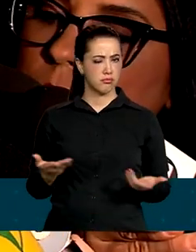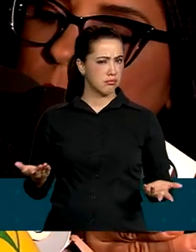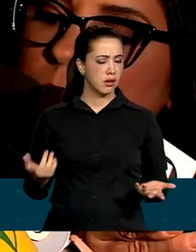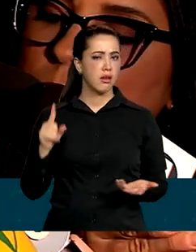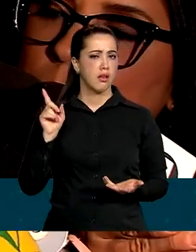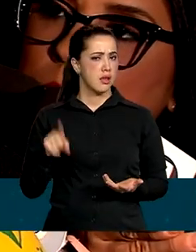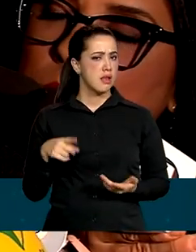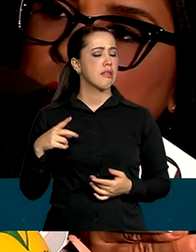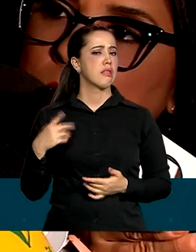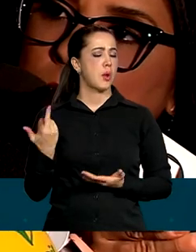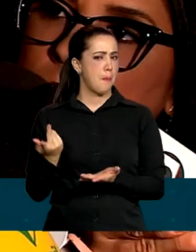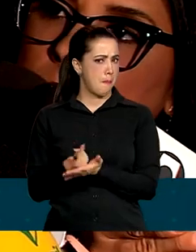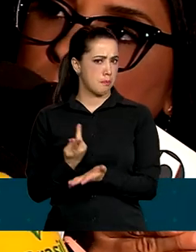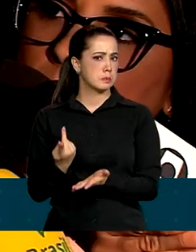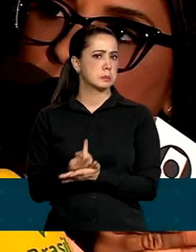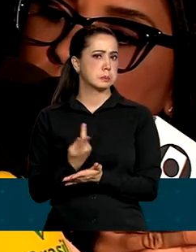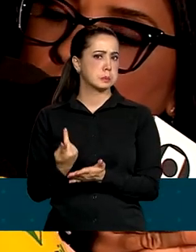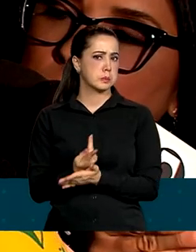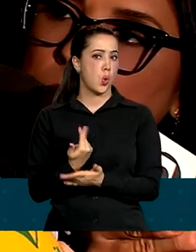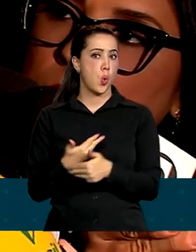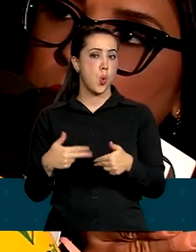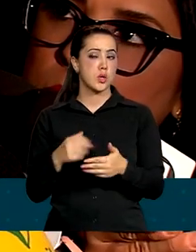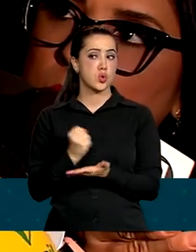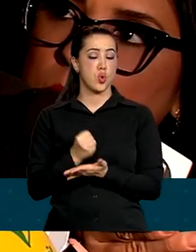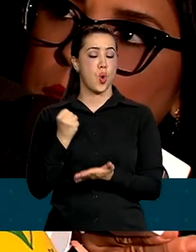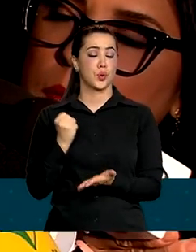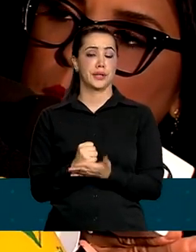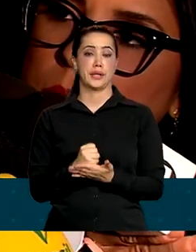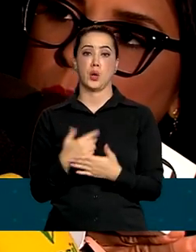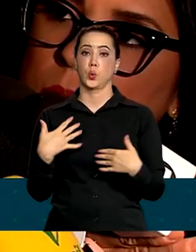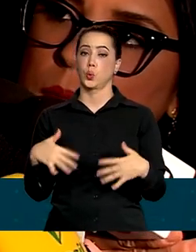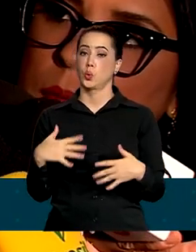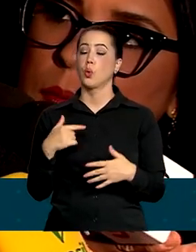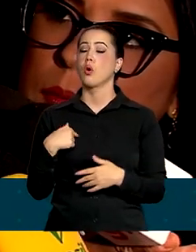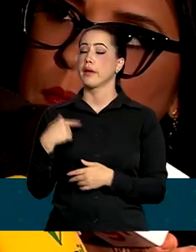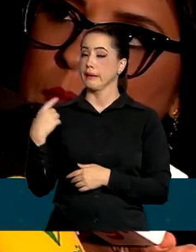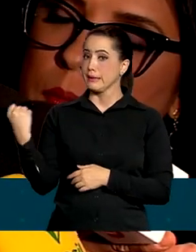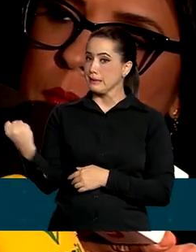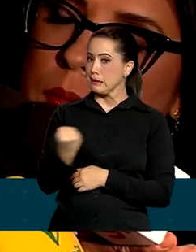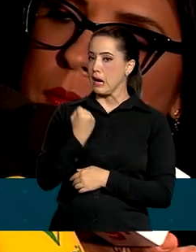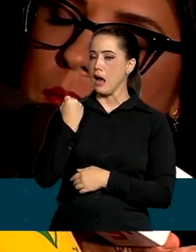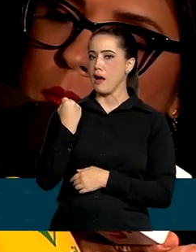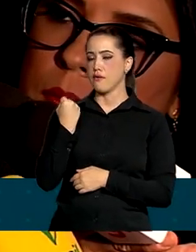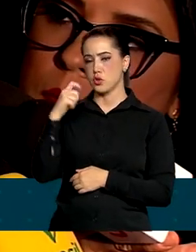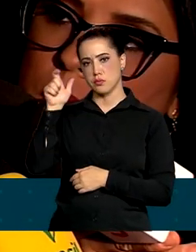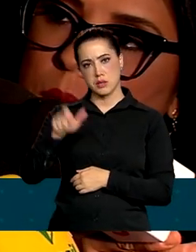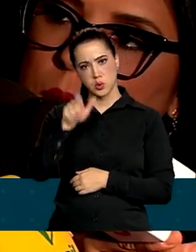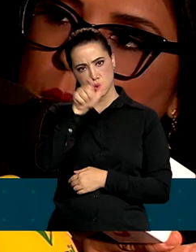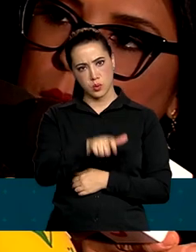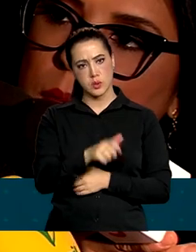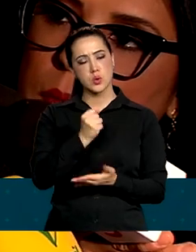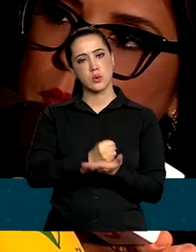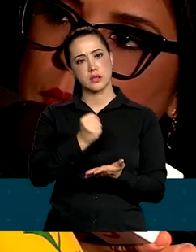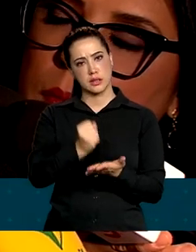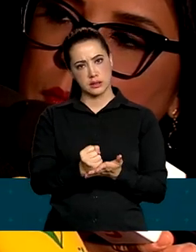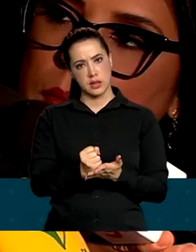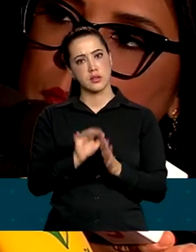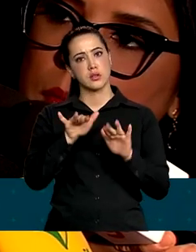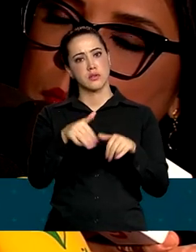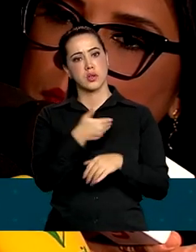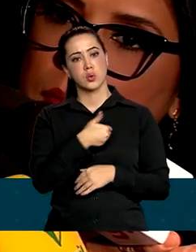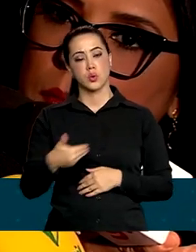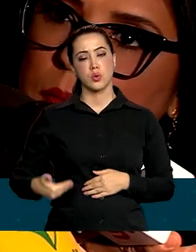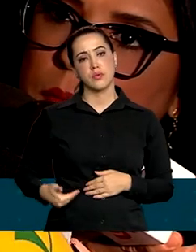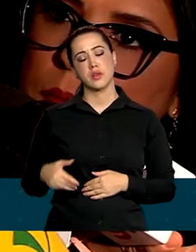Tem irregularidades gravíssimas no processo de contratação, no final do governo Bolsonaro, de pessoas contratadas por essa agência. Então,